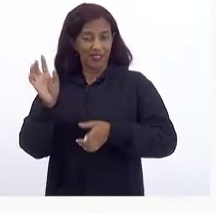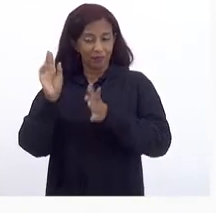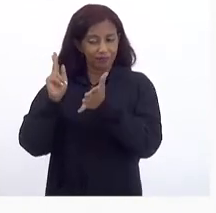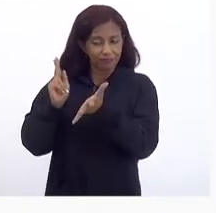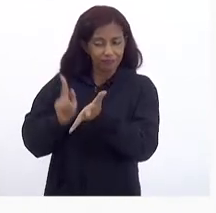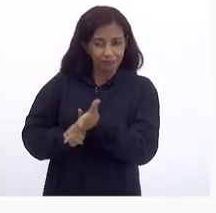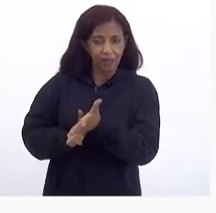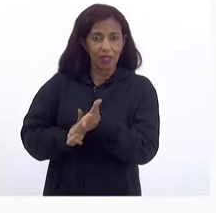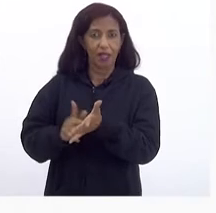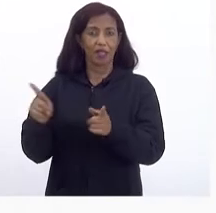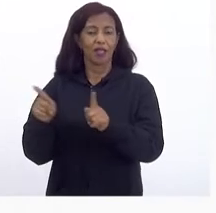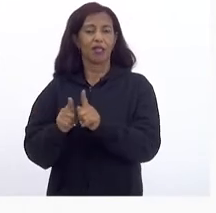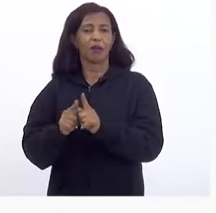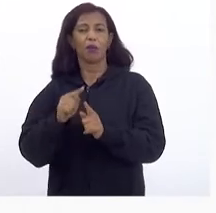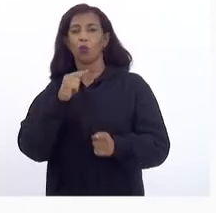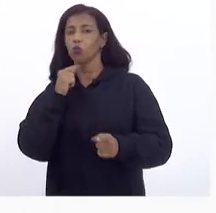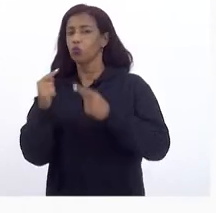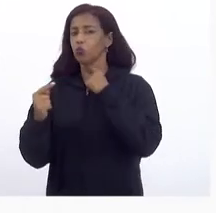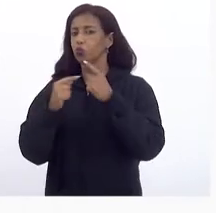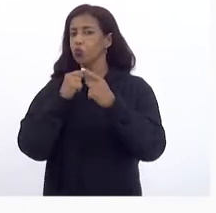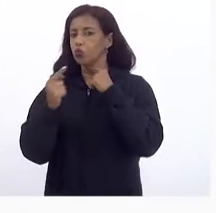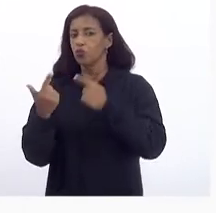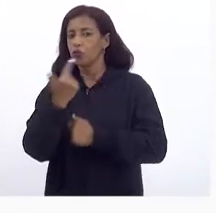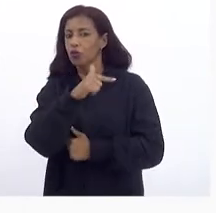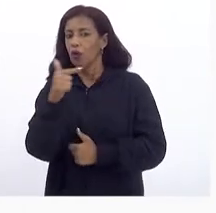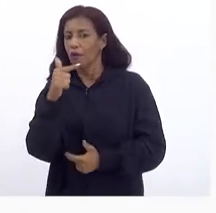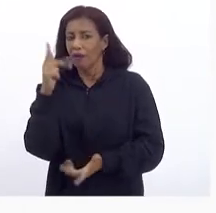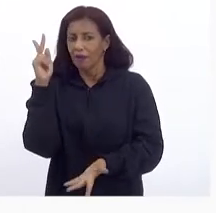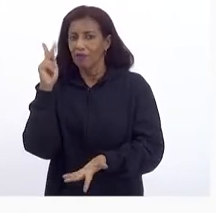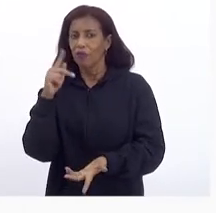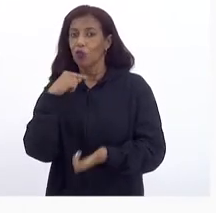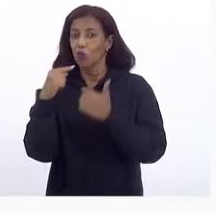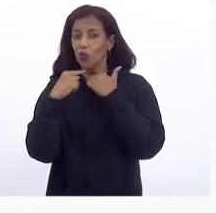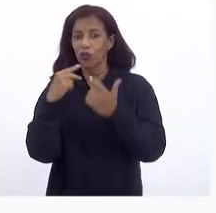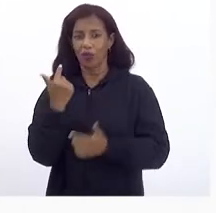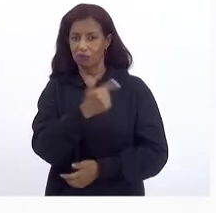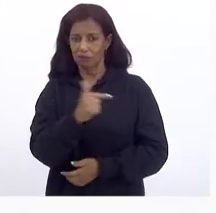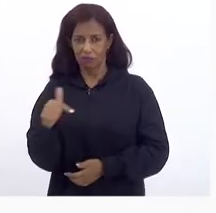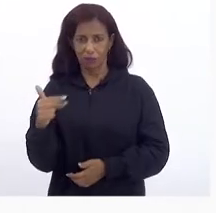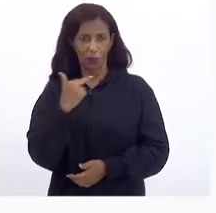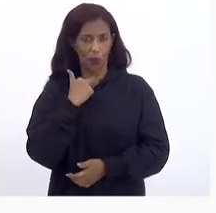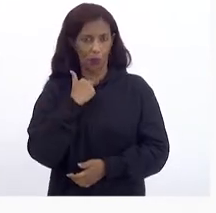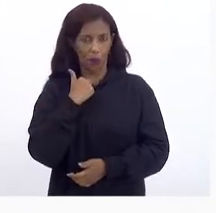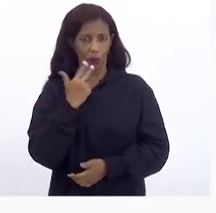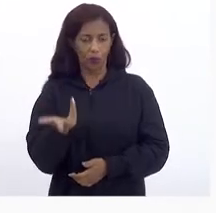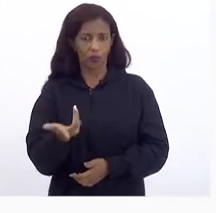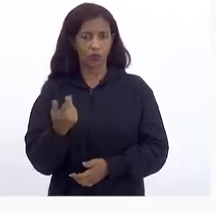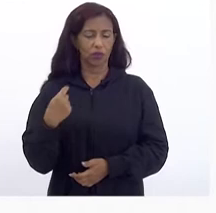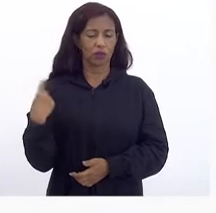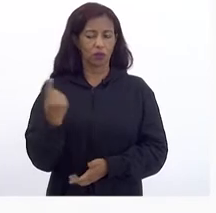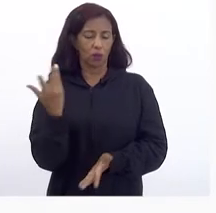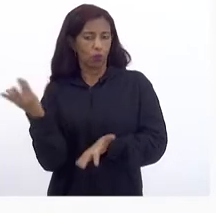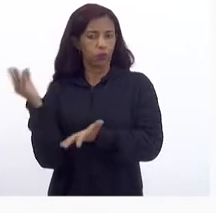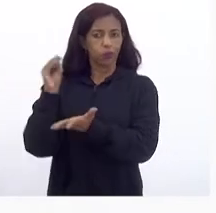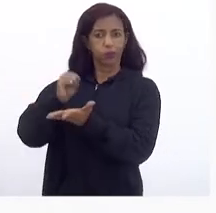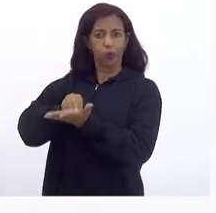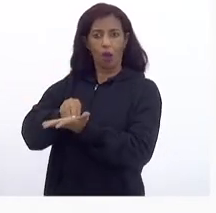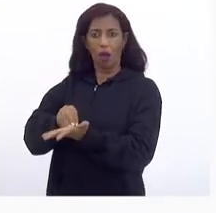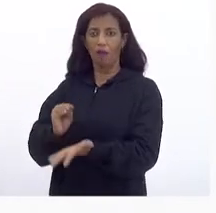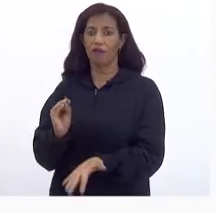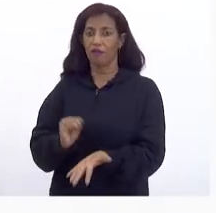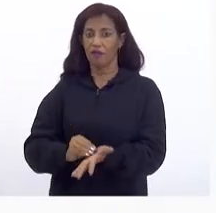Expectativas Eventualmente Que não se Confirmem Nós Não colocamos Uma